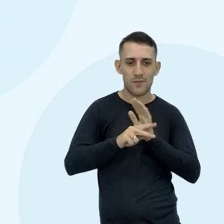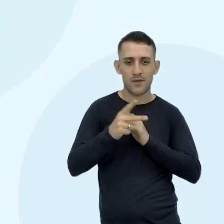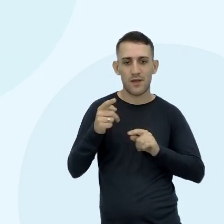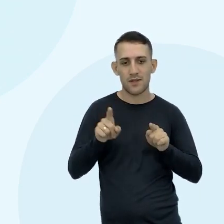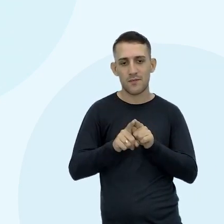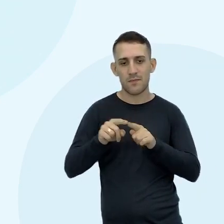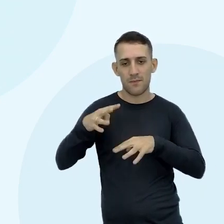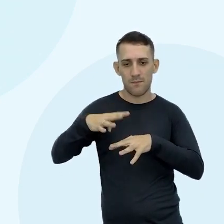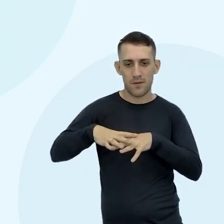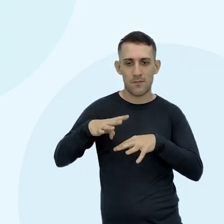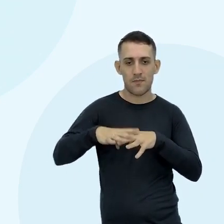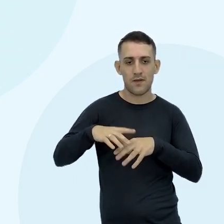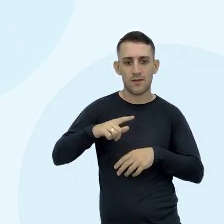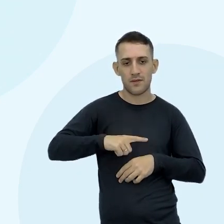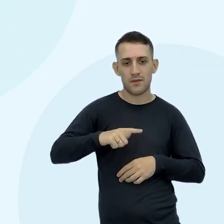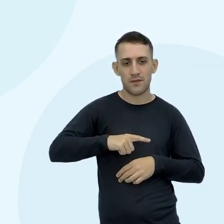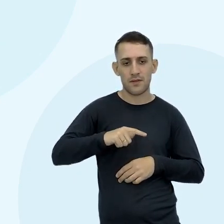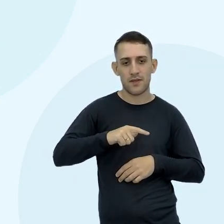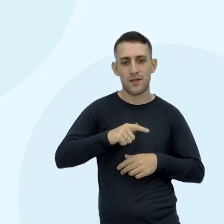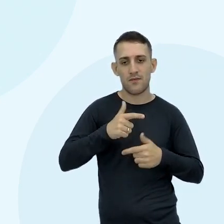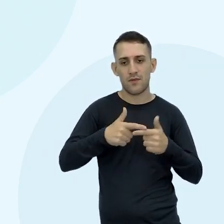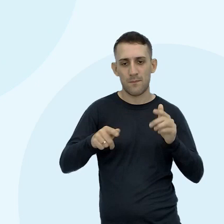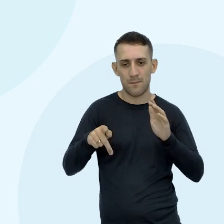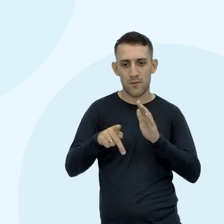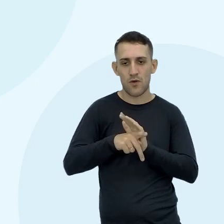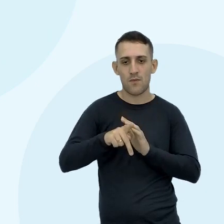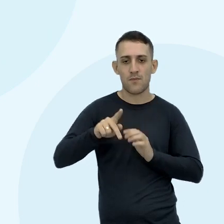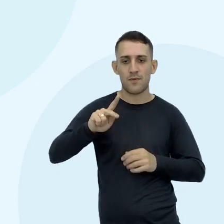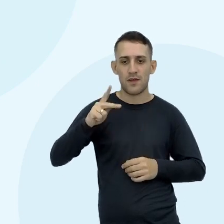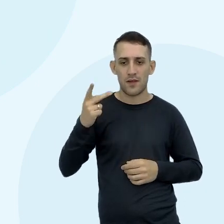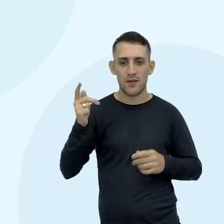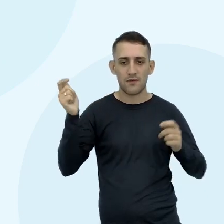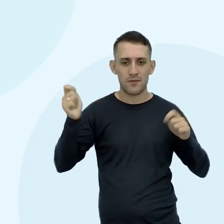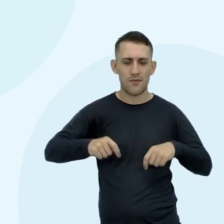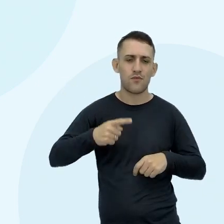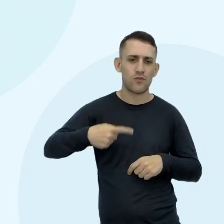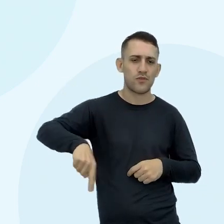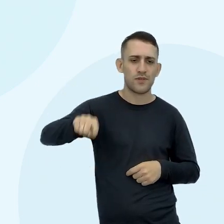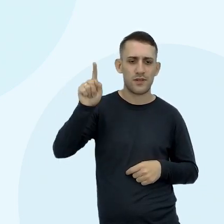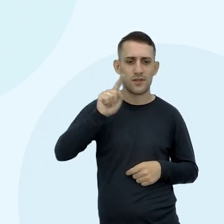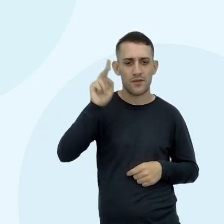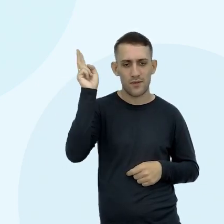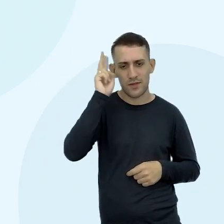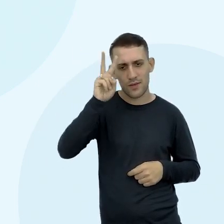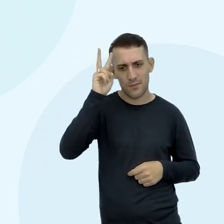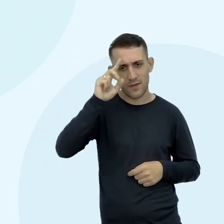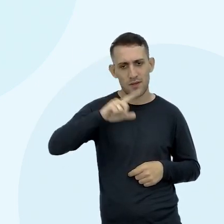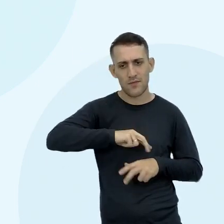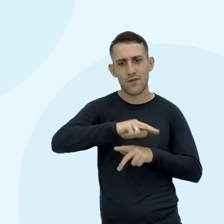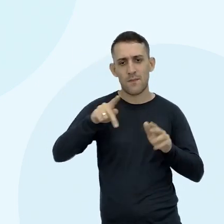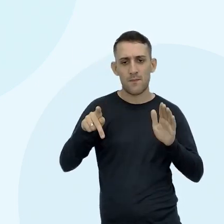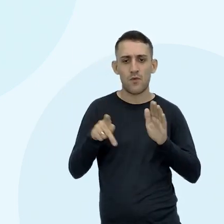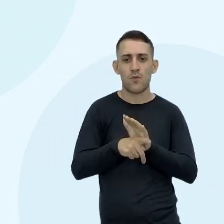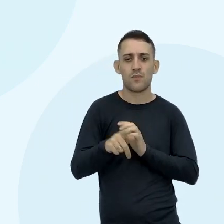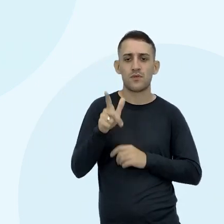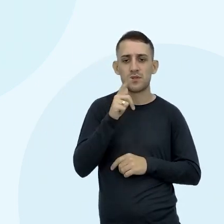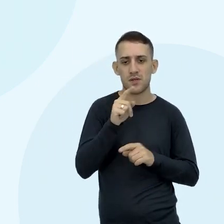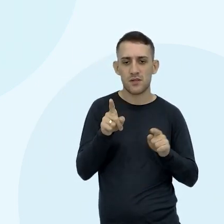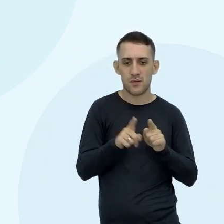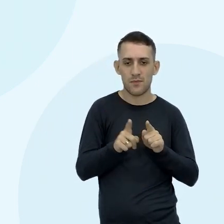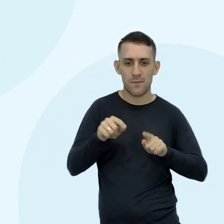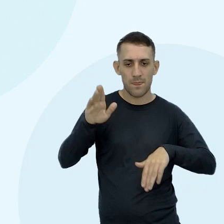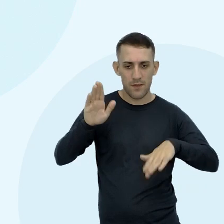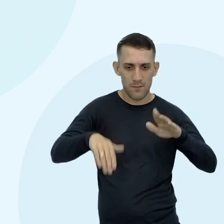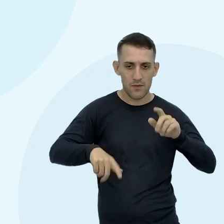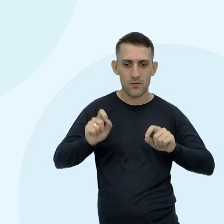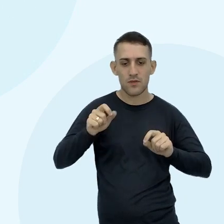parte matemática Tem a fórmula do pH Que depende pH para quem não lembra Potencial hidrogênio E depende